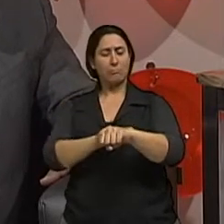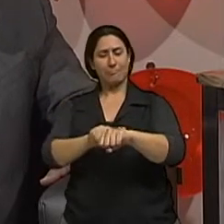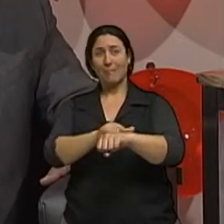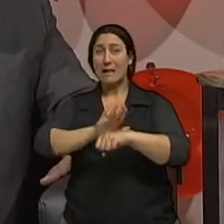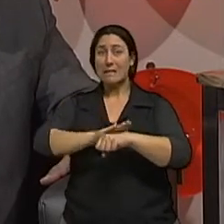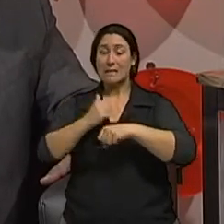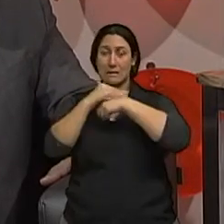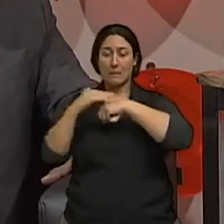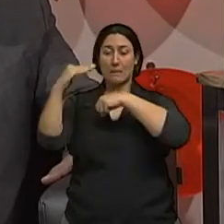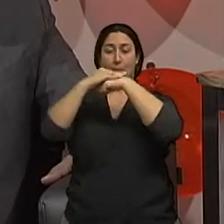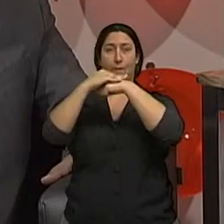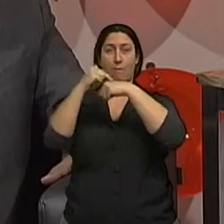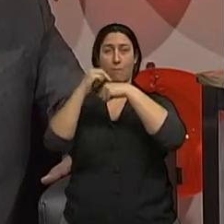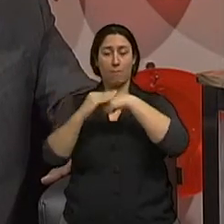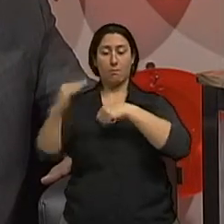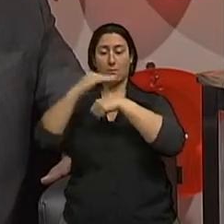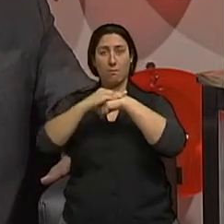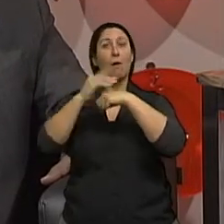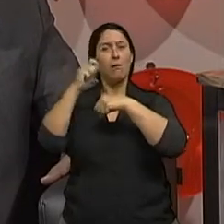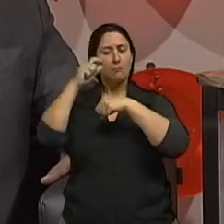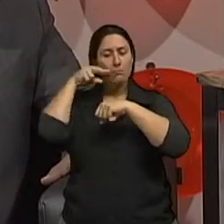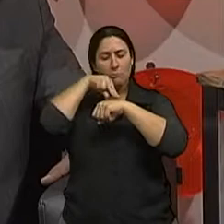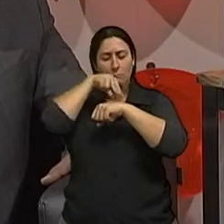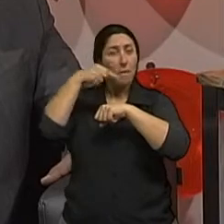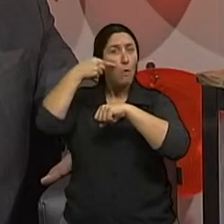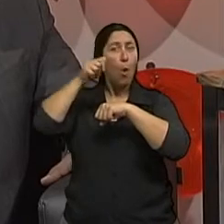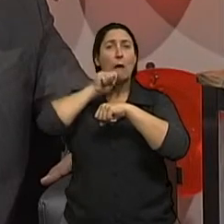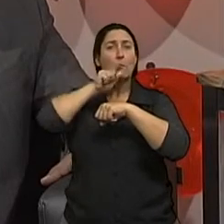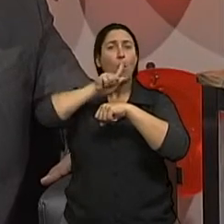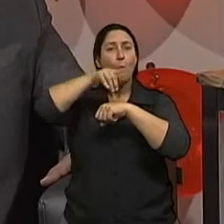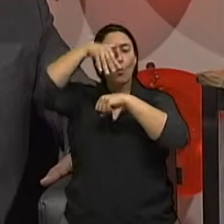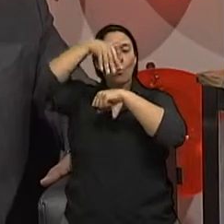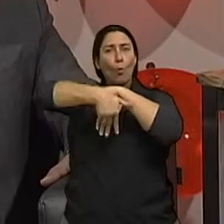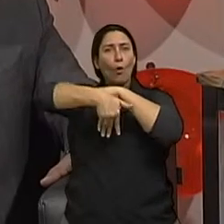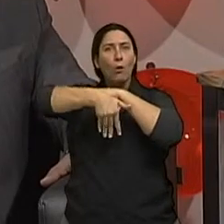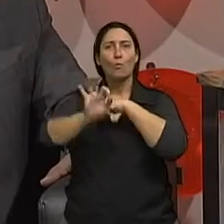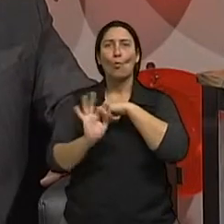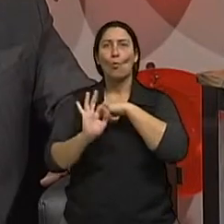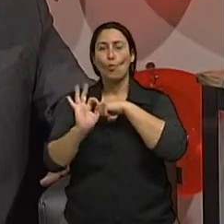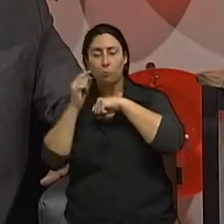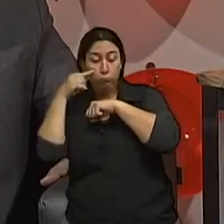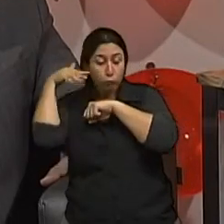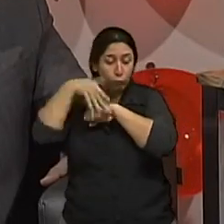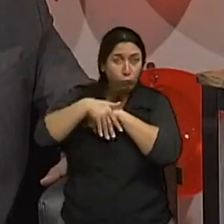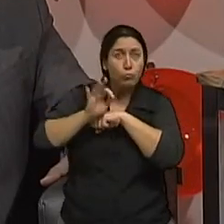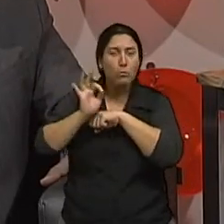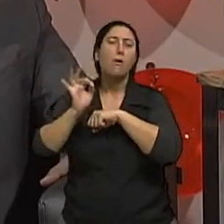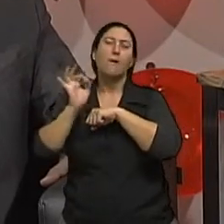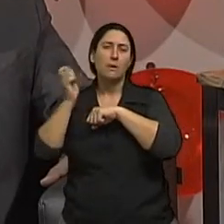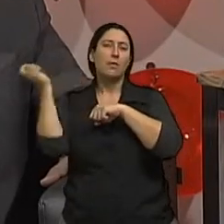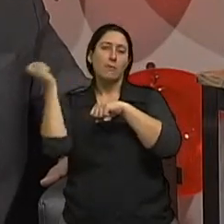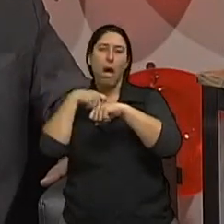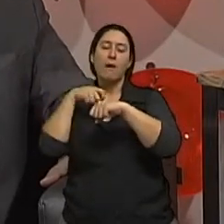não invadiram não teve a capacidade de invadir vasos sanguíneos na profundidade essa lesão